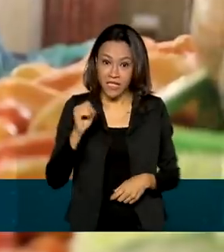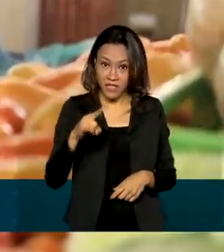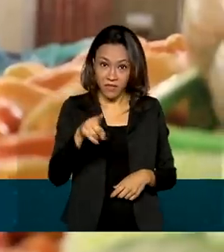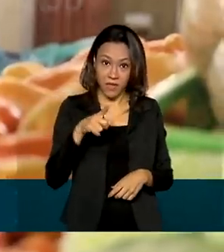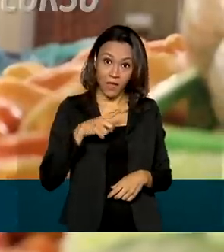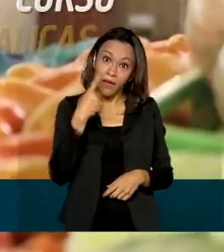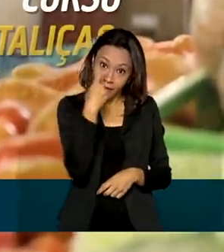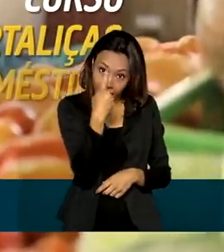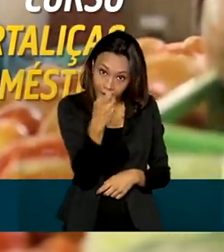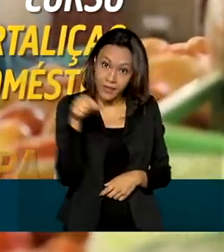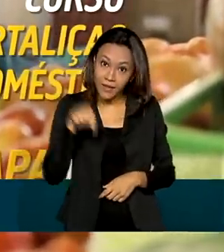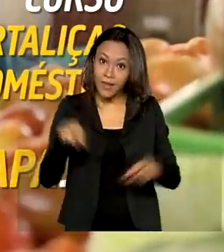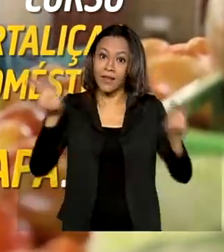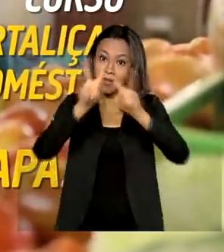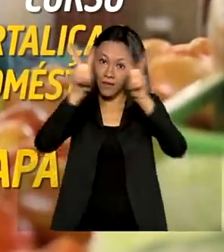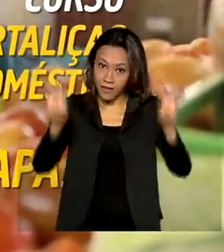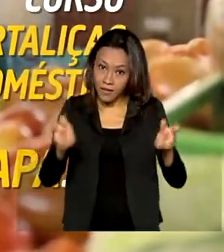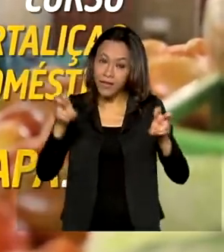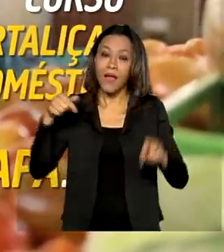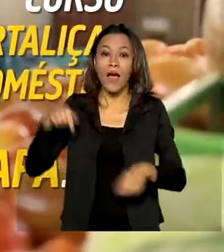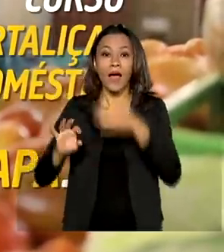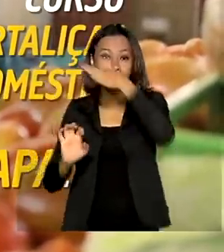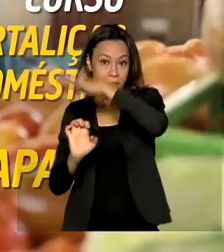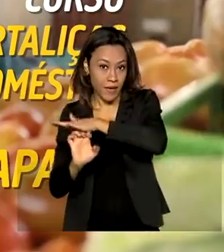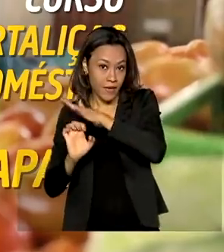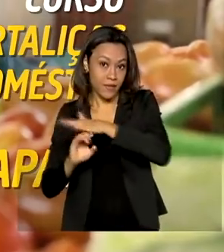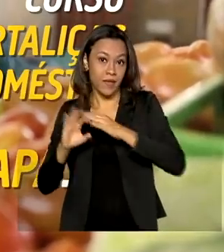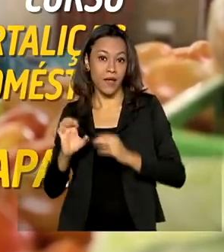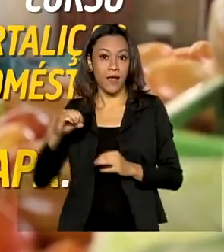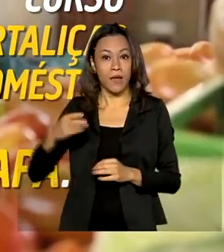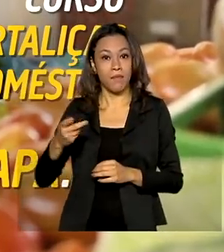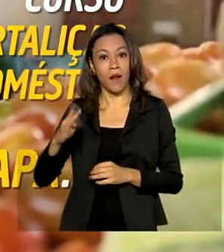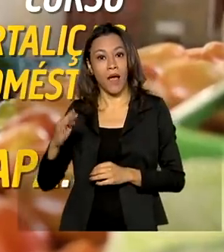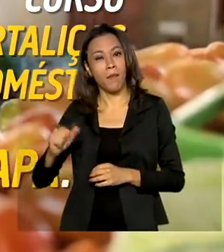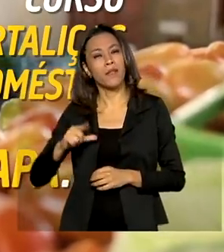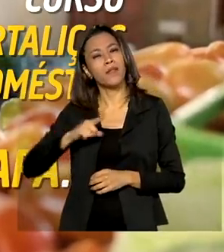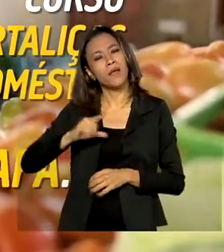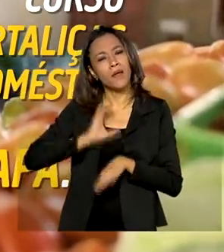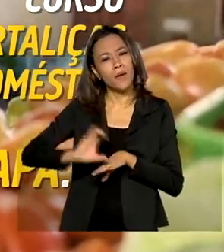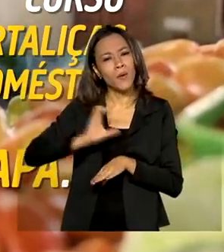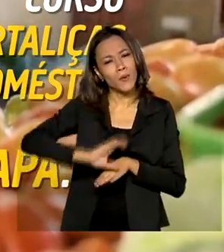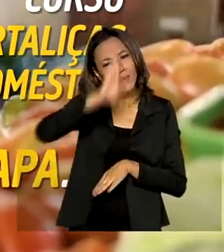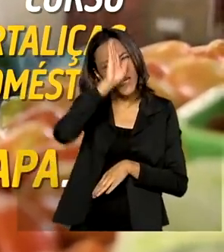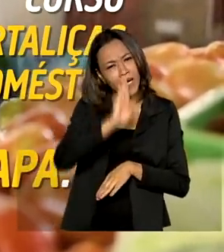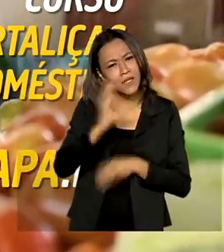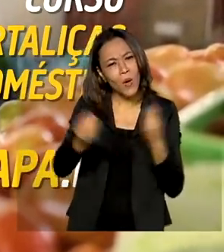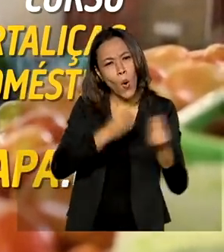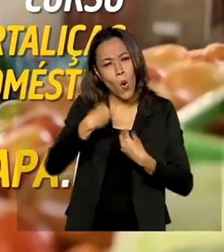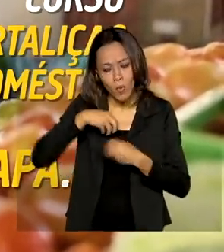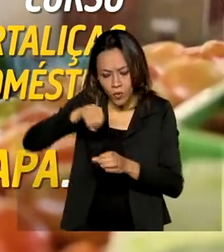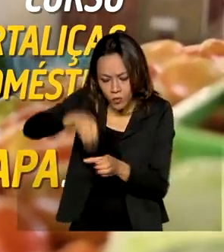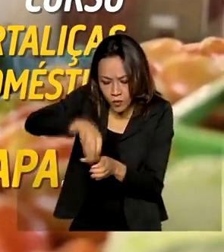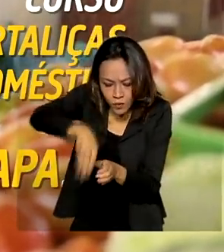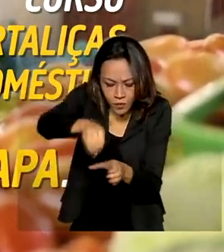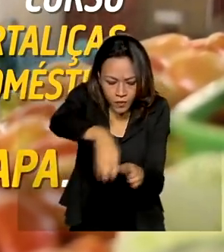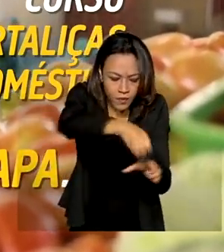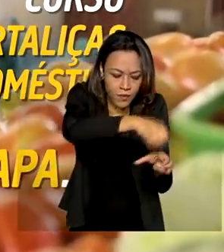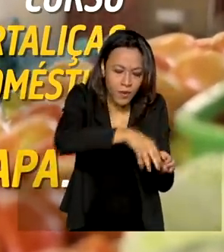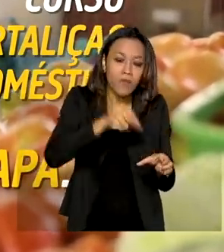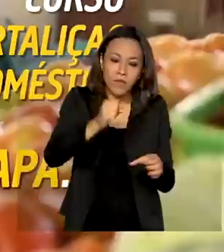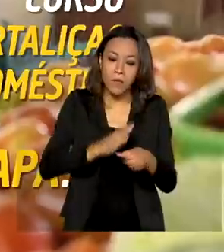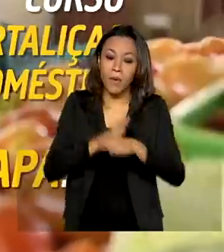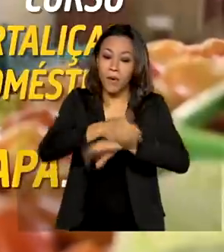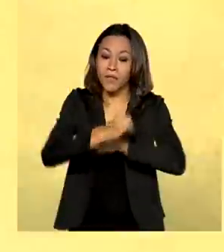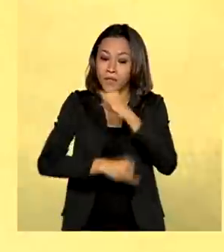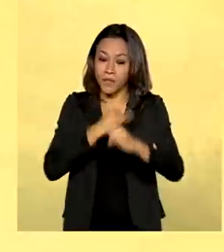interesse nesse assunto, a Embrapa oferece curso online gratuito sobre como cultivar essas plantas. Saiba mais no